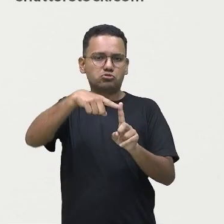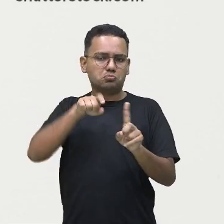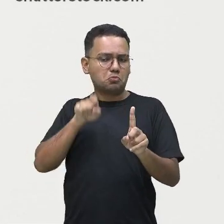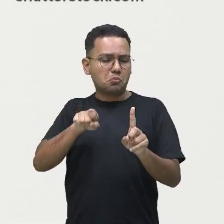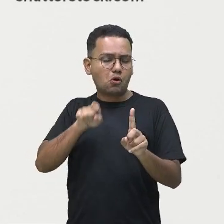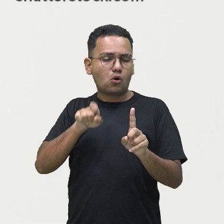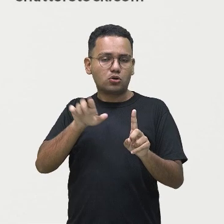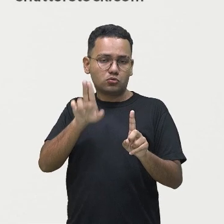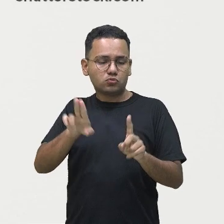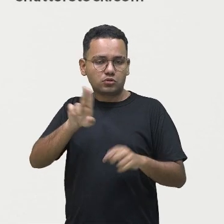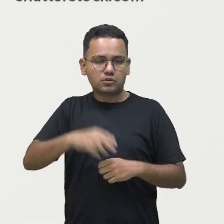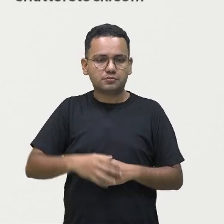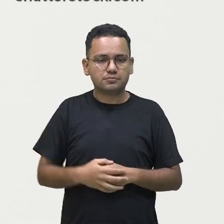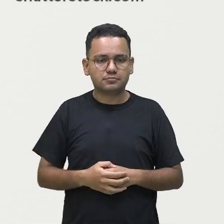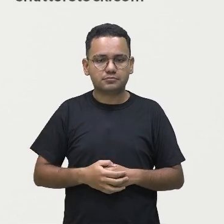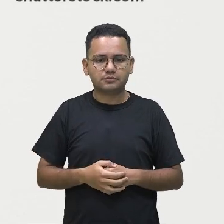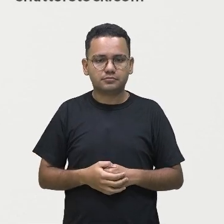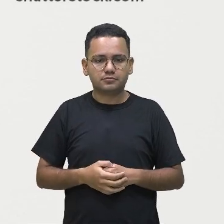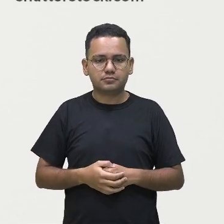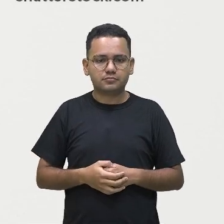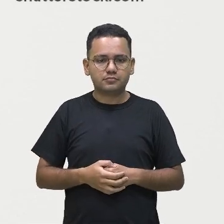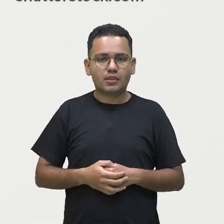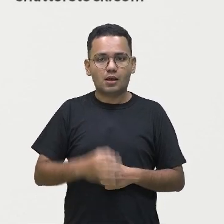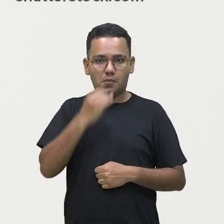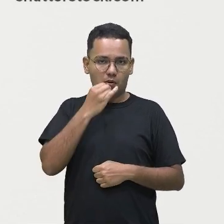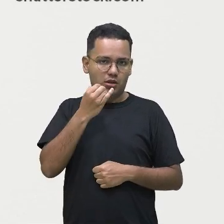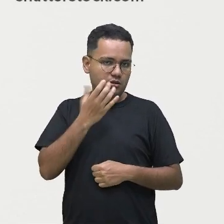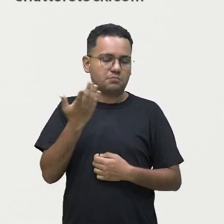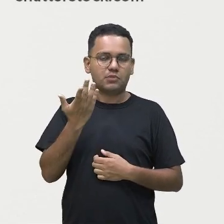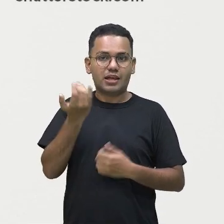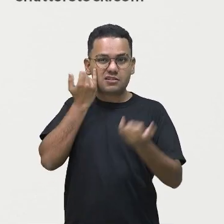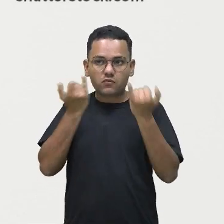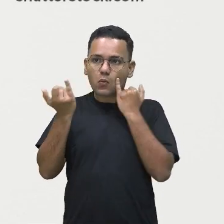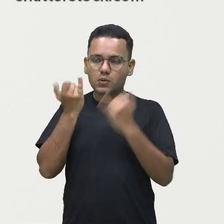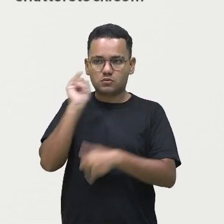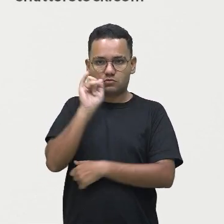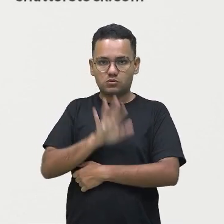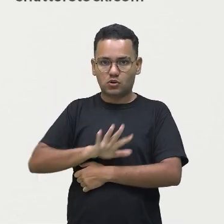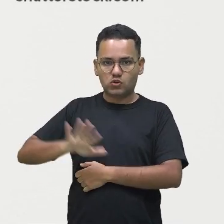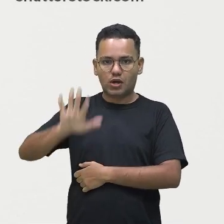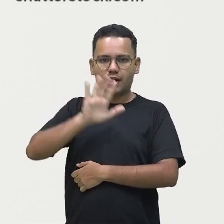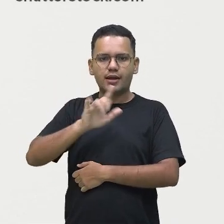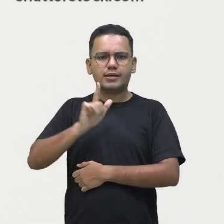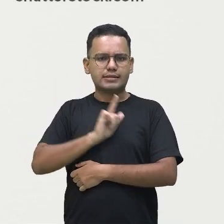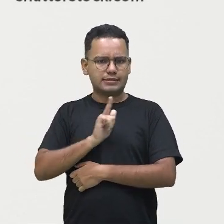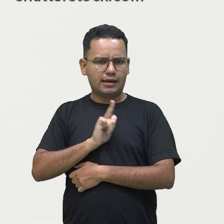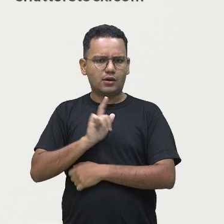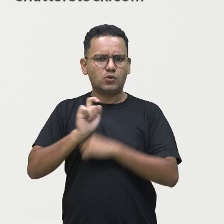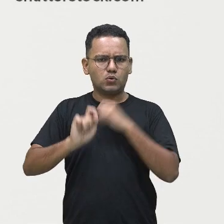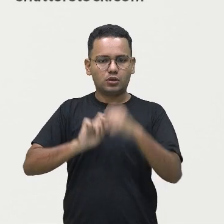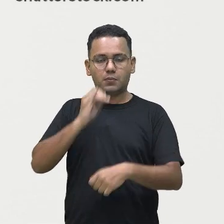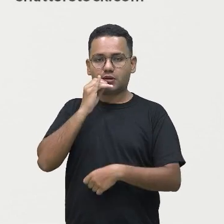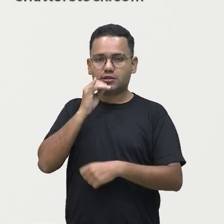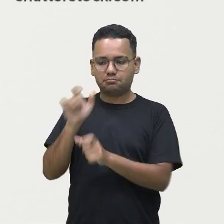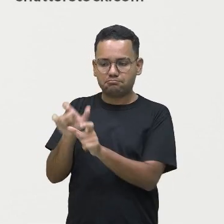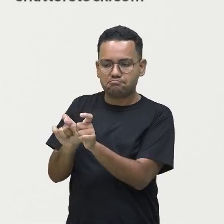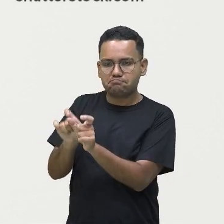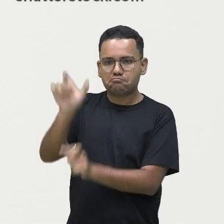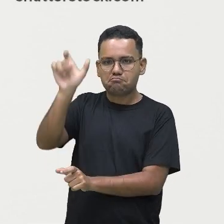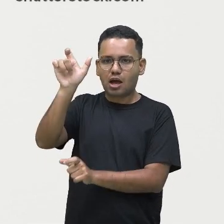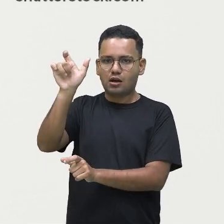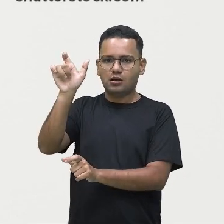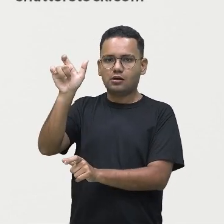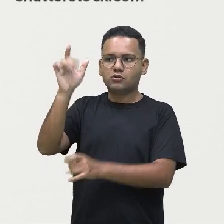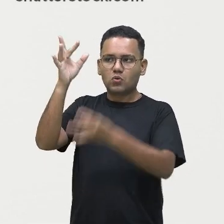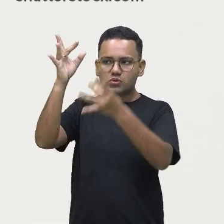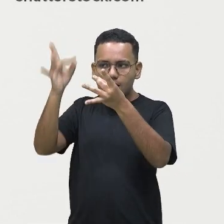um texto mais universal, e ele apresenta todas as partes aqui, a imagem,